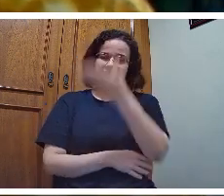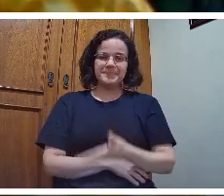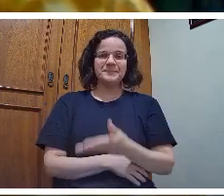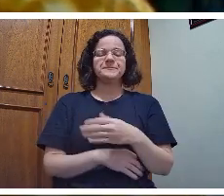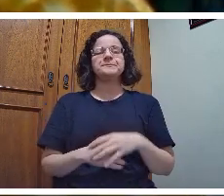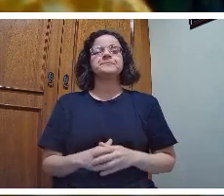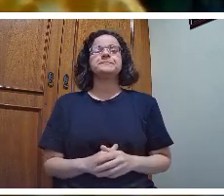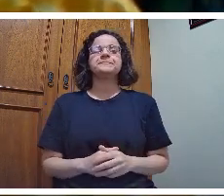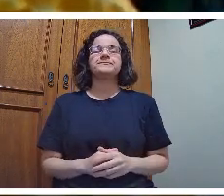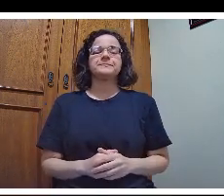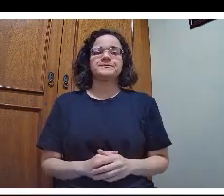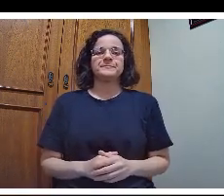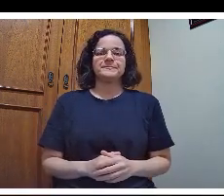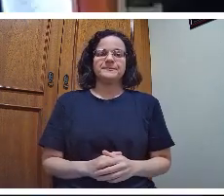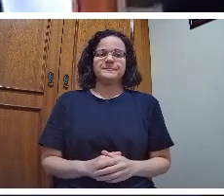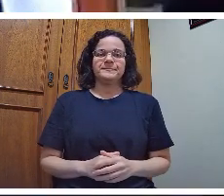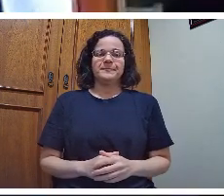palavra.